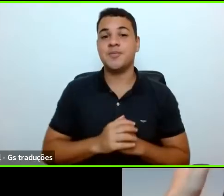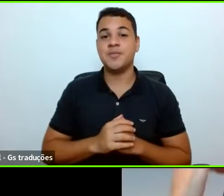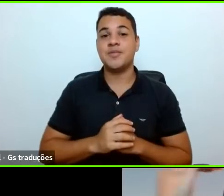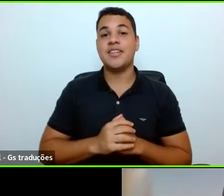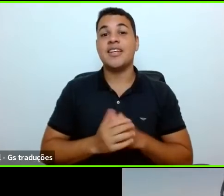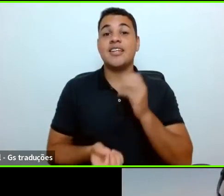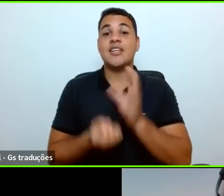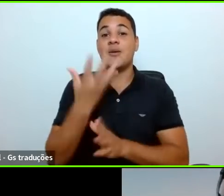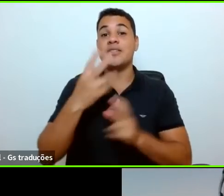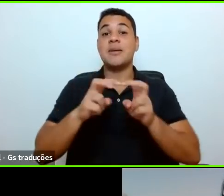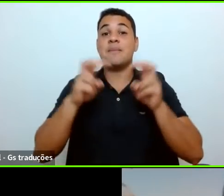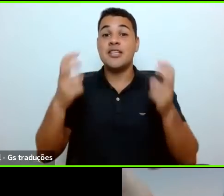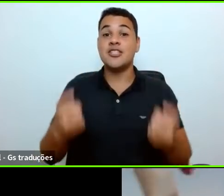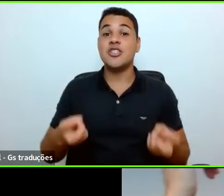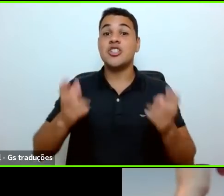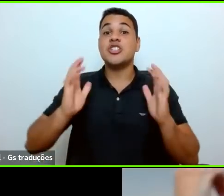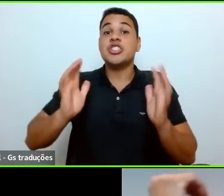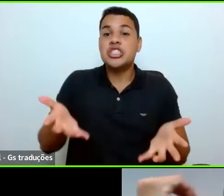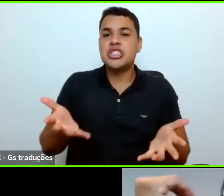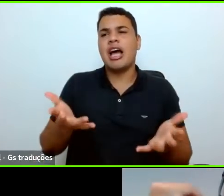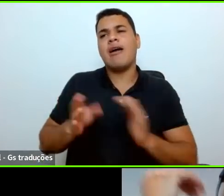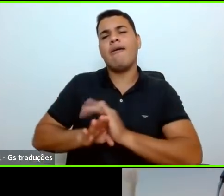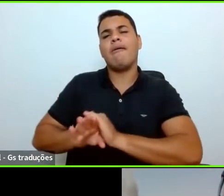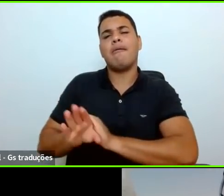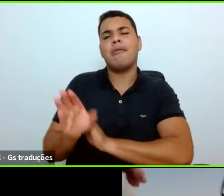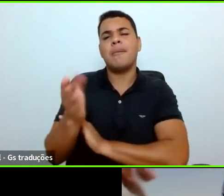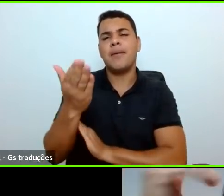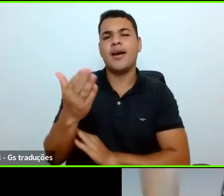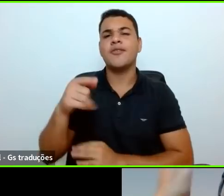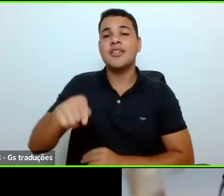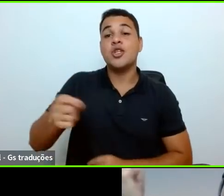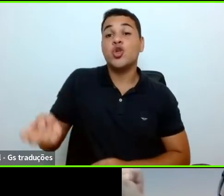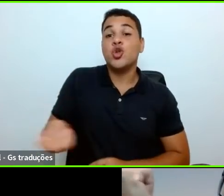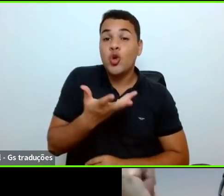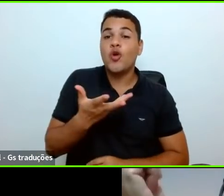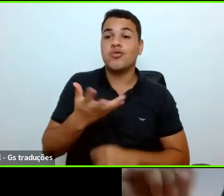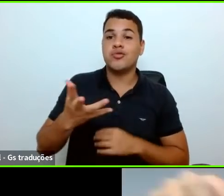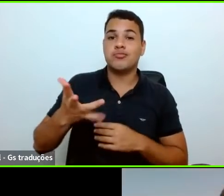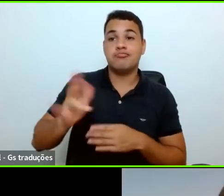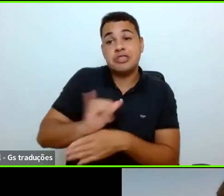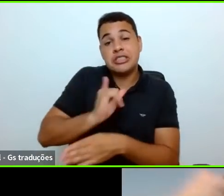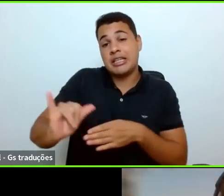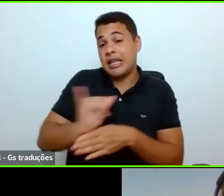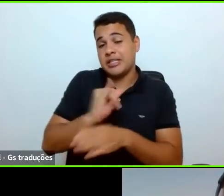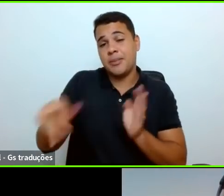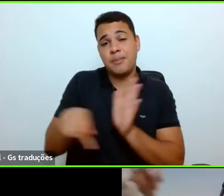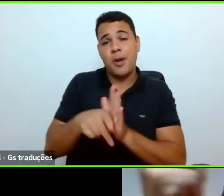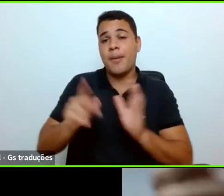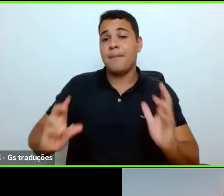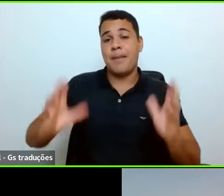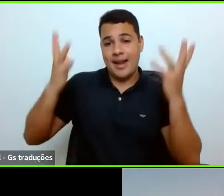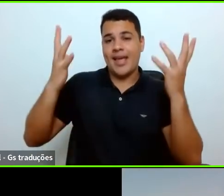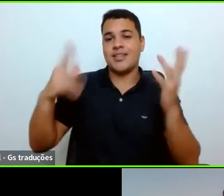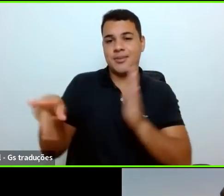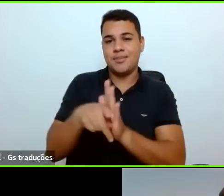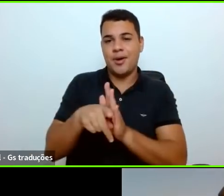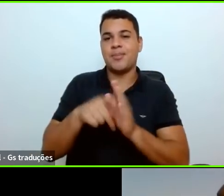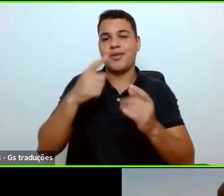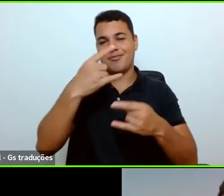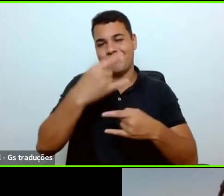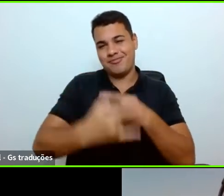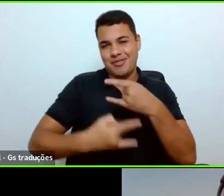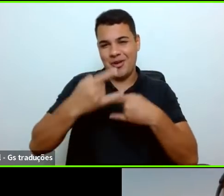estamos quase nos habituando a esse novo estilo de eventos virtuais. Então, quero cumprimentar a todos,